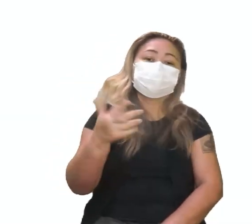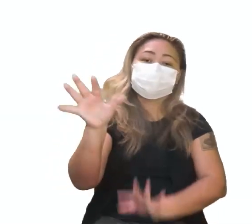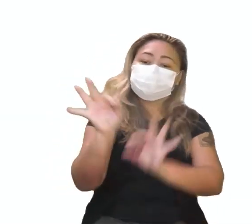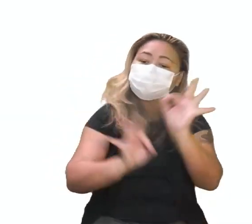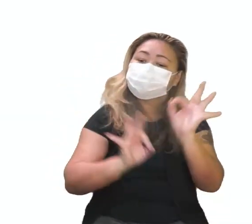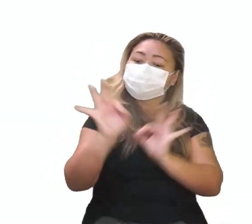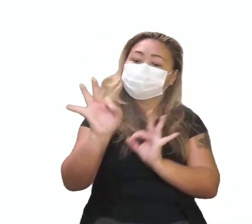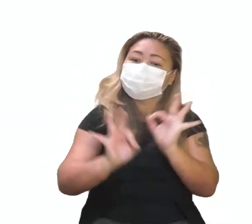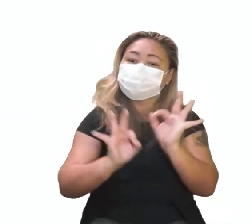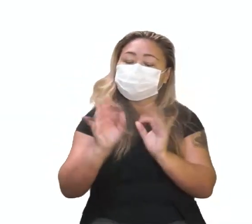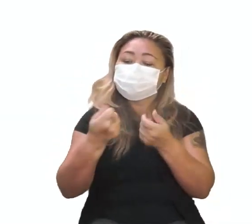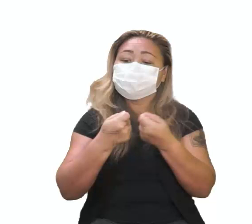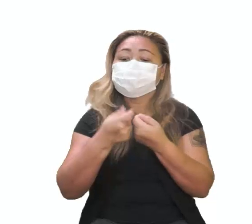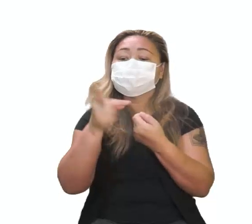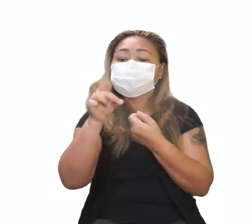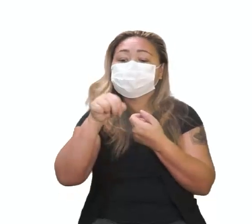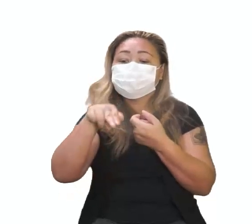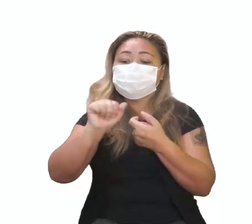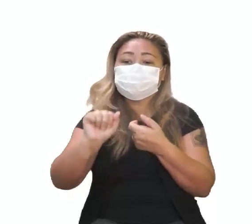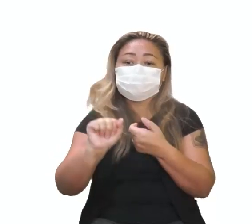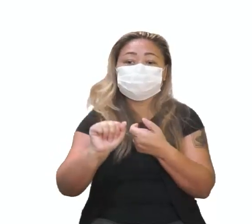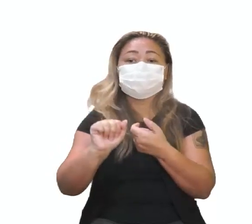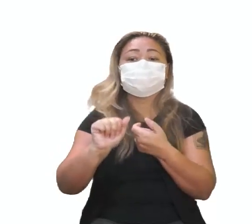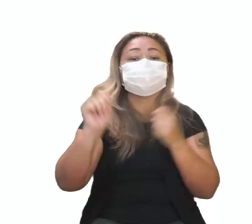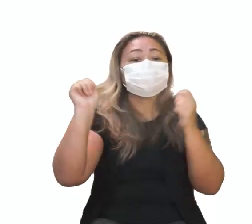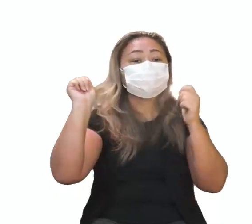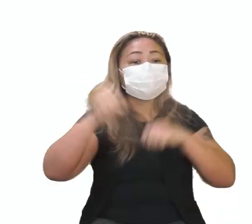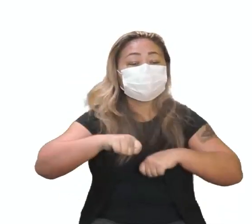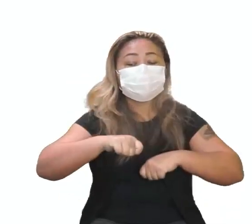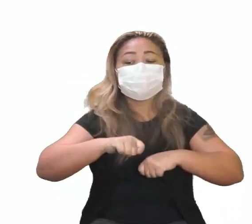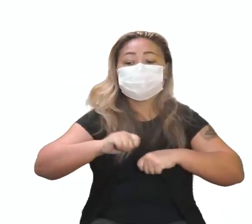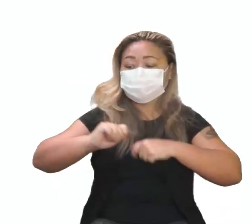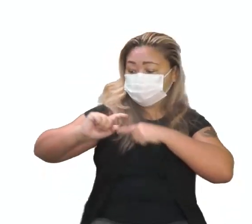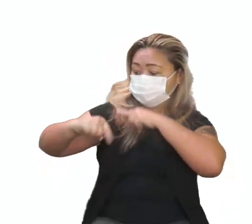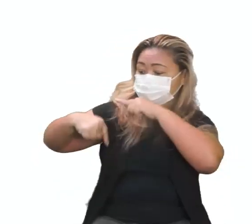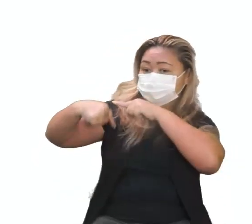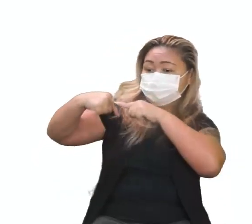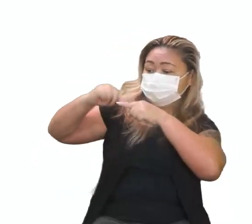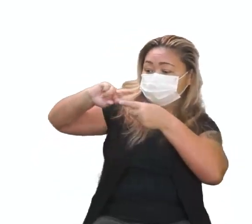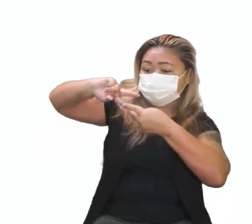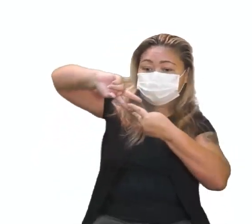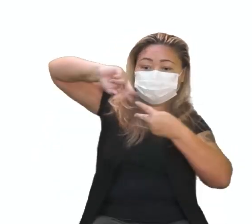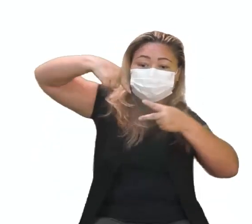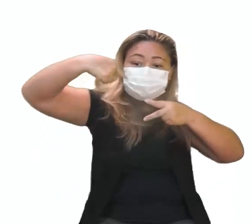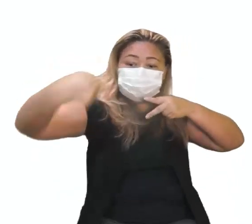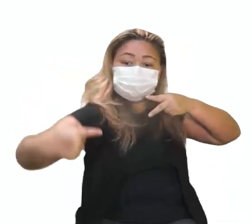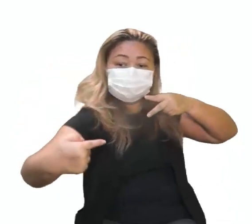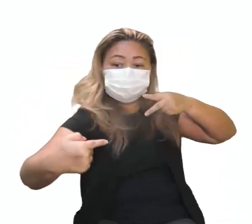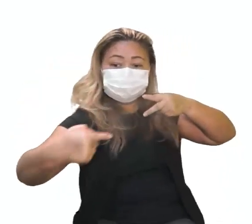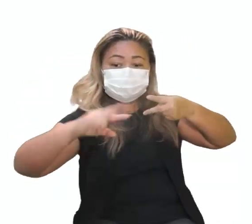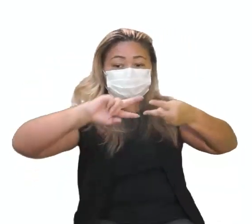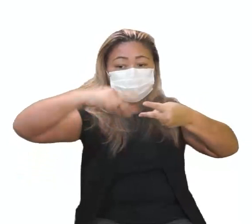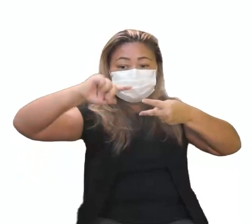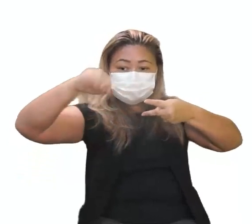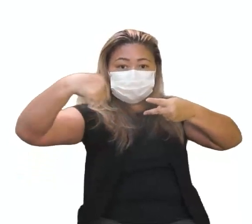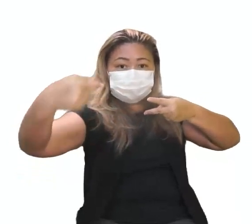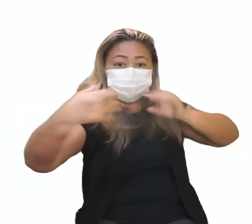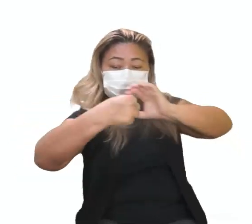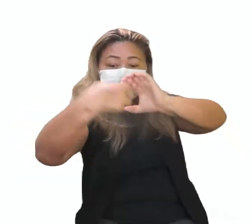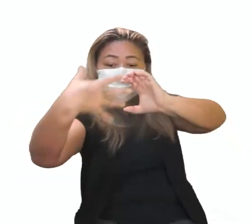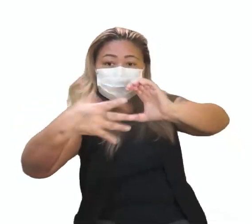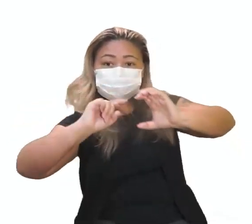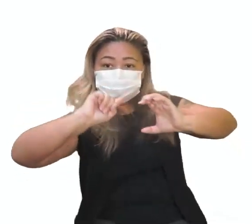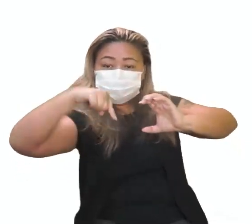A manipulação controlada do DNA pode alterar a hereditariedade e as